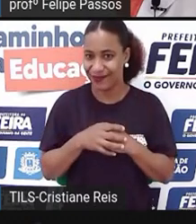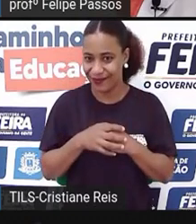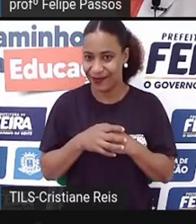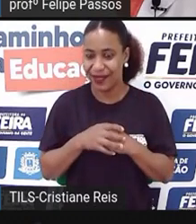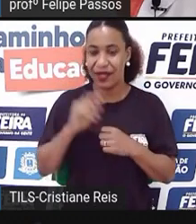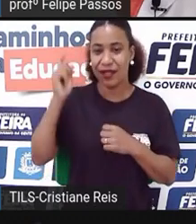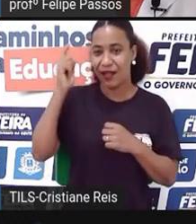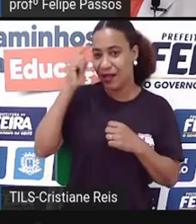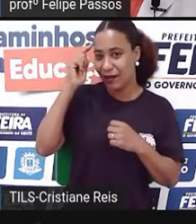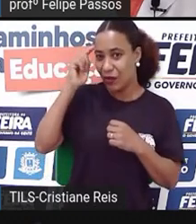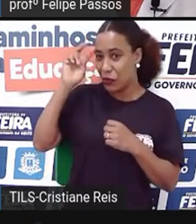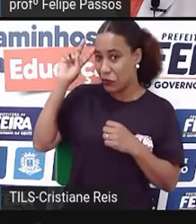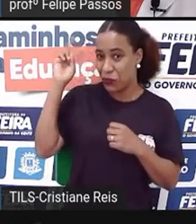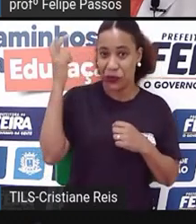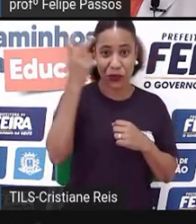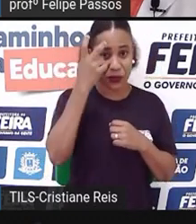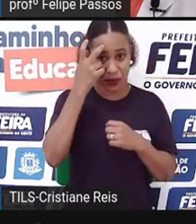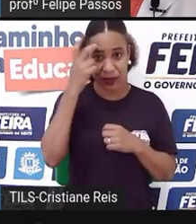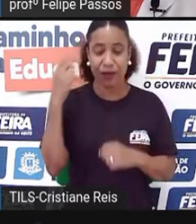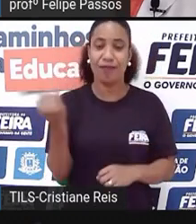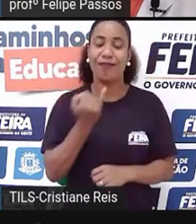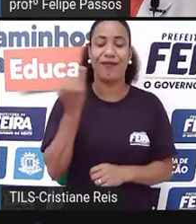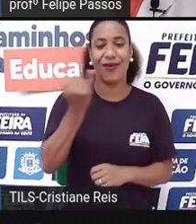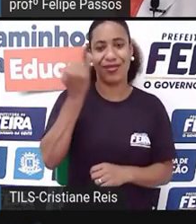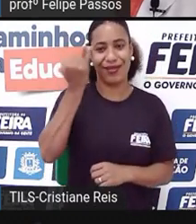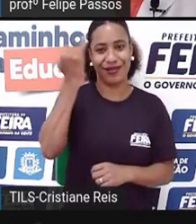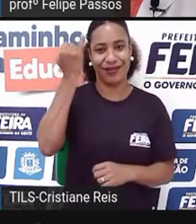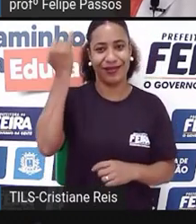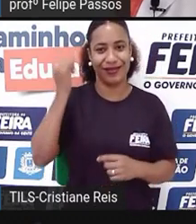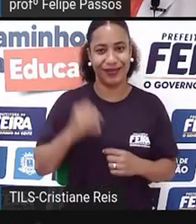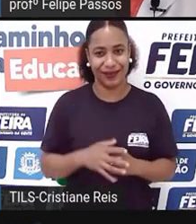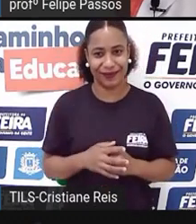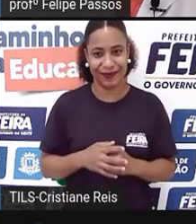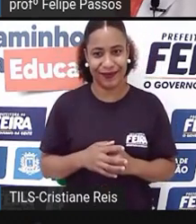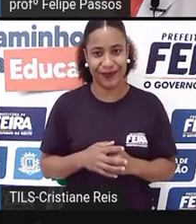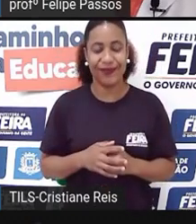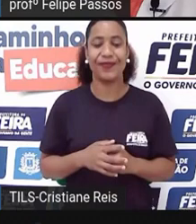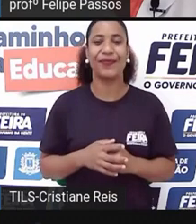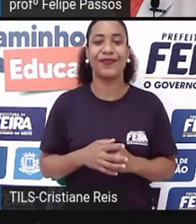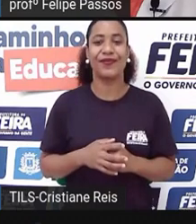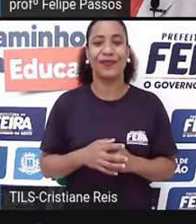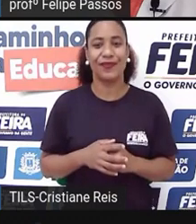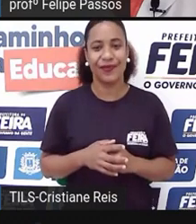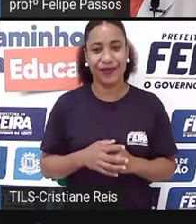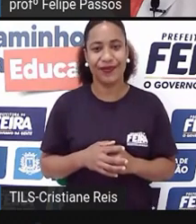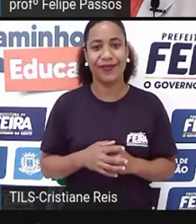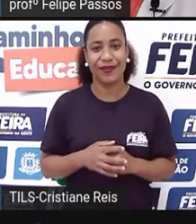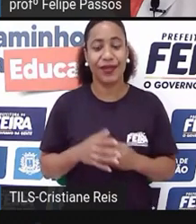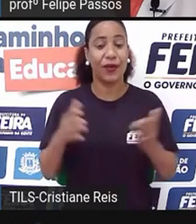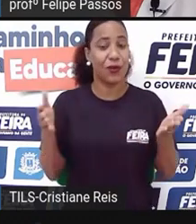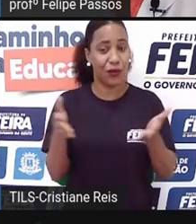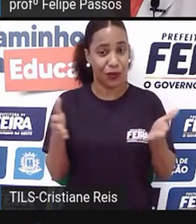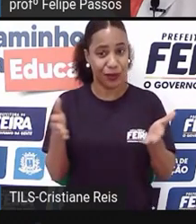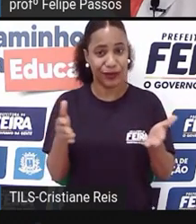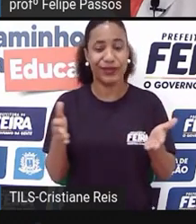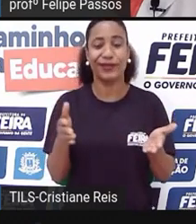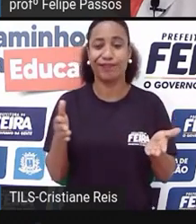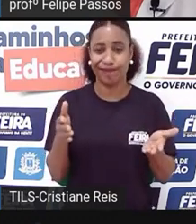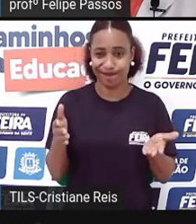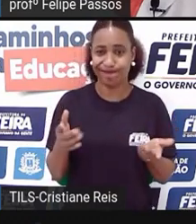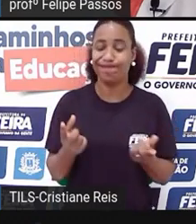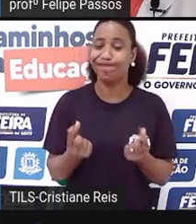pensar, ela precisa acontecer. E, mesmo nesse cenário que nós vivemos de